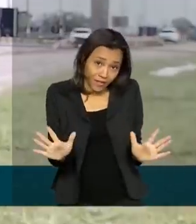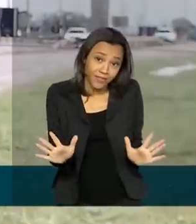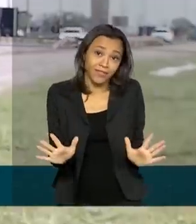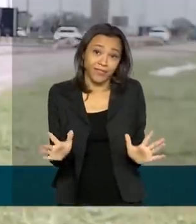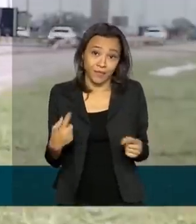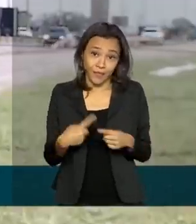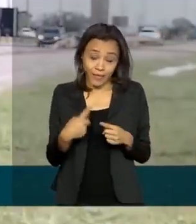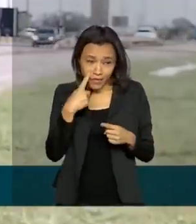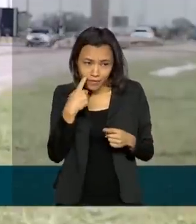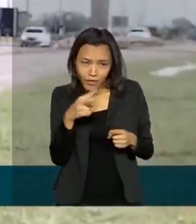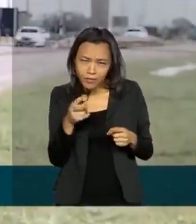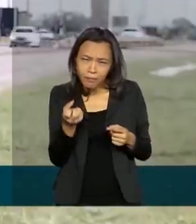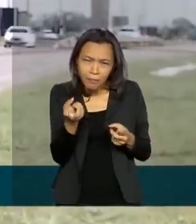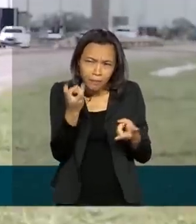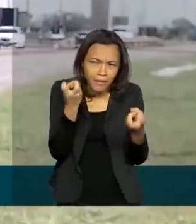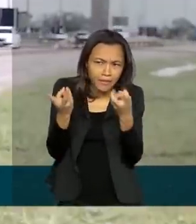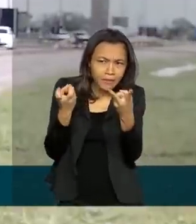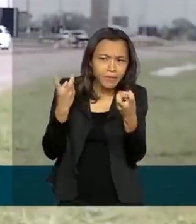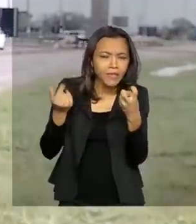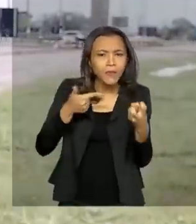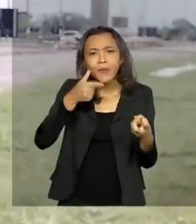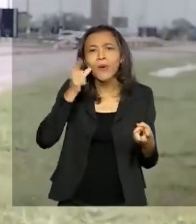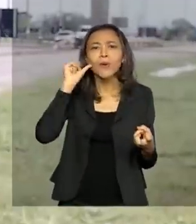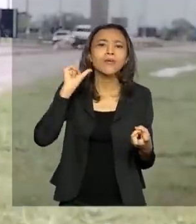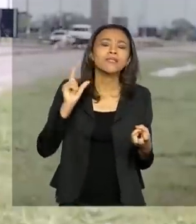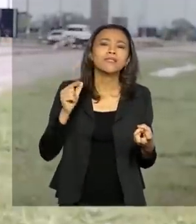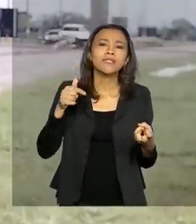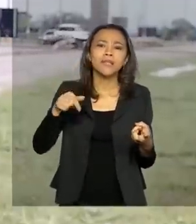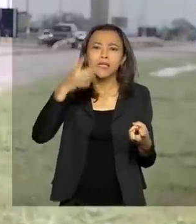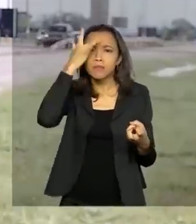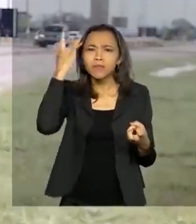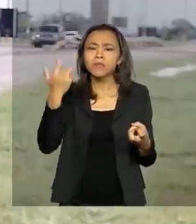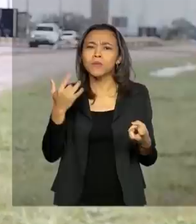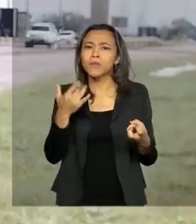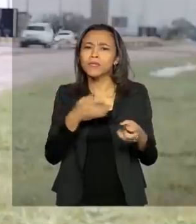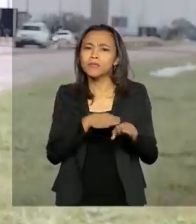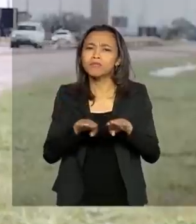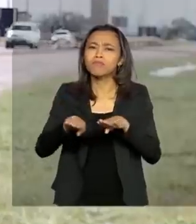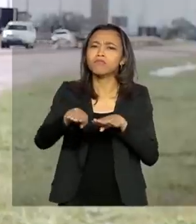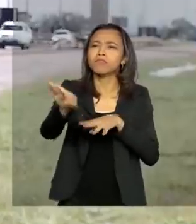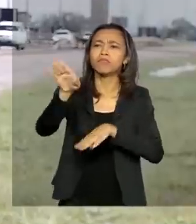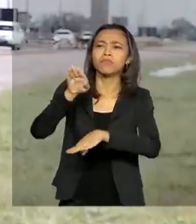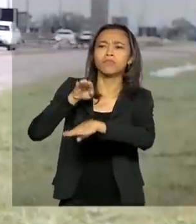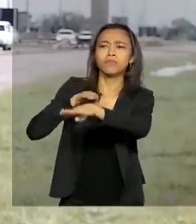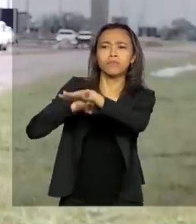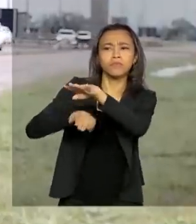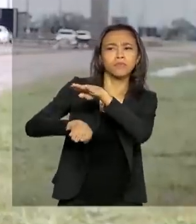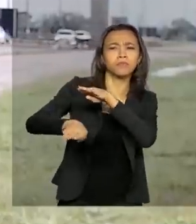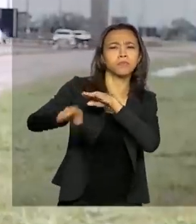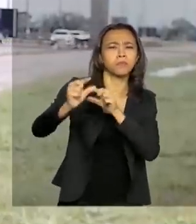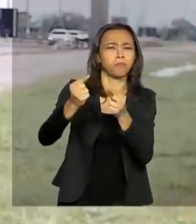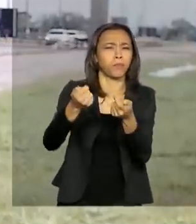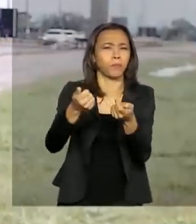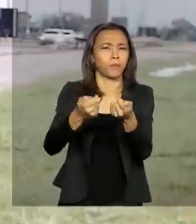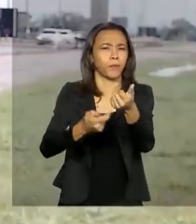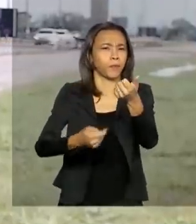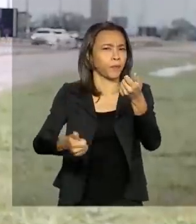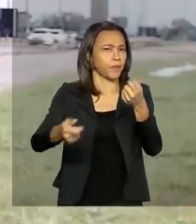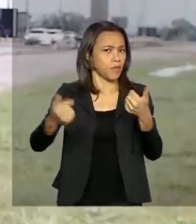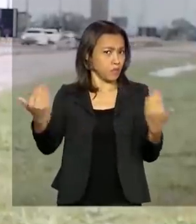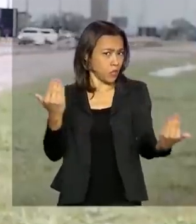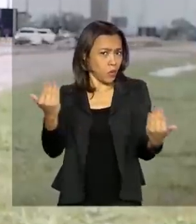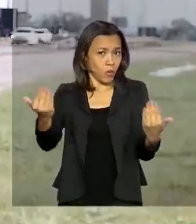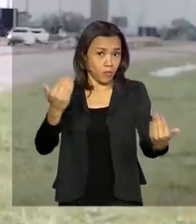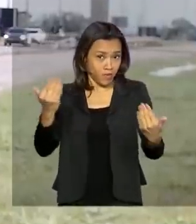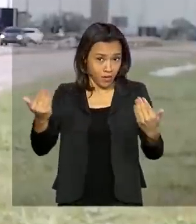que a saída, ontem a acompanhou a saída, a saída foi bem discreta. Então, o movimento nem se compara com o movimento do posto que